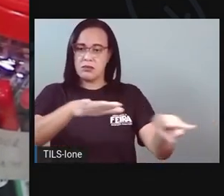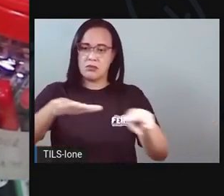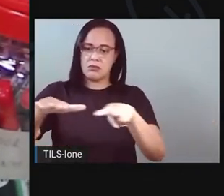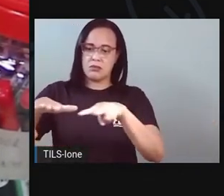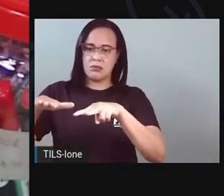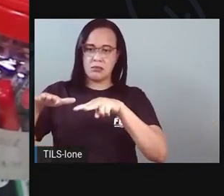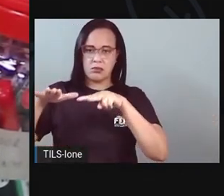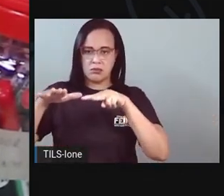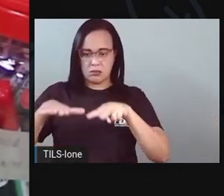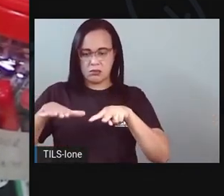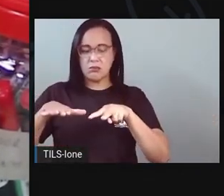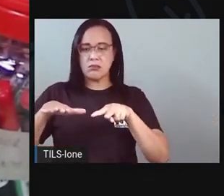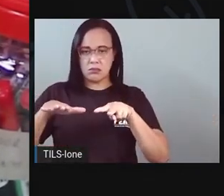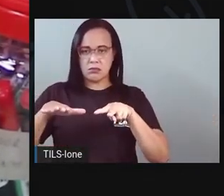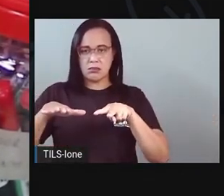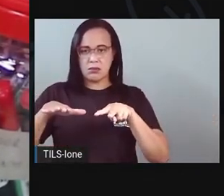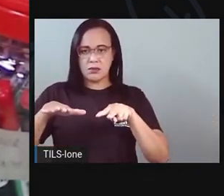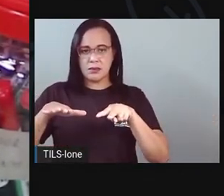da semana.